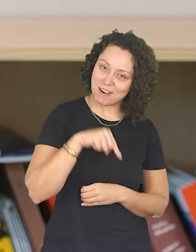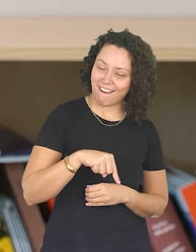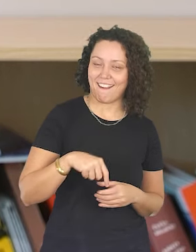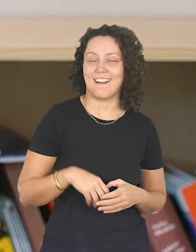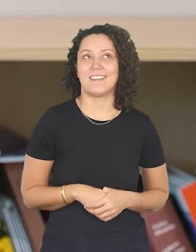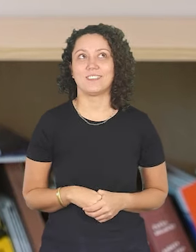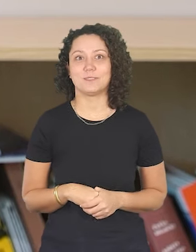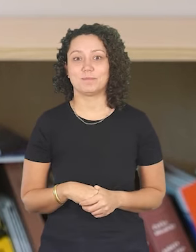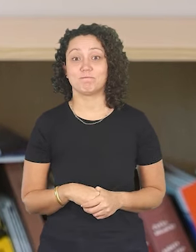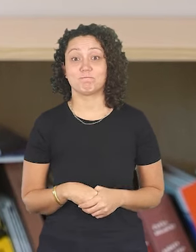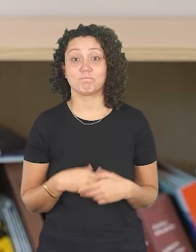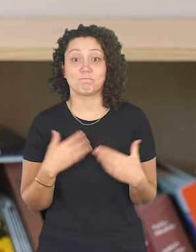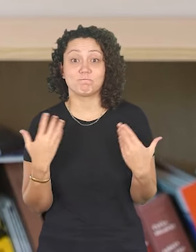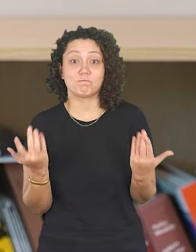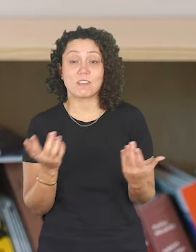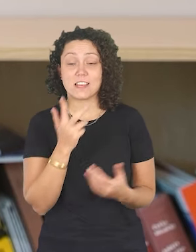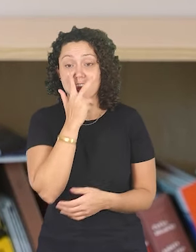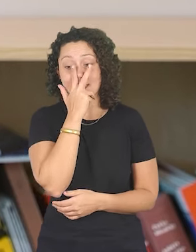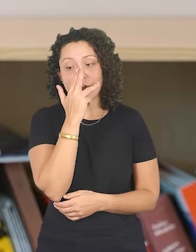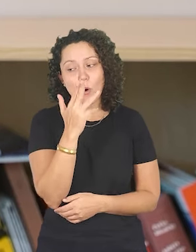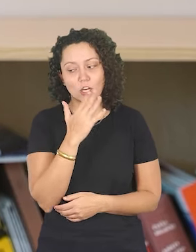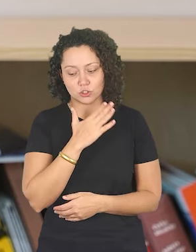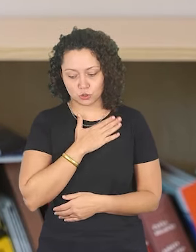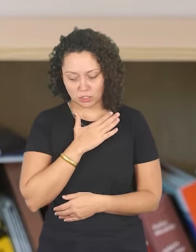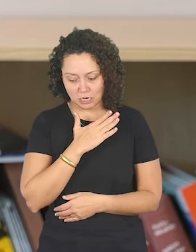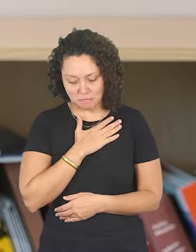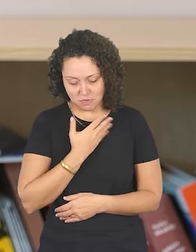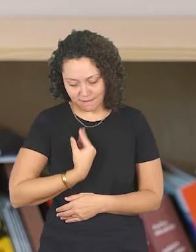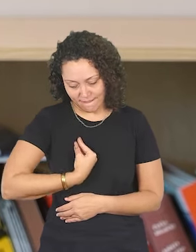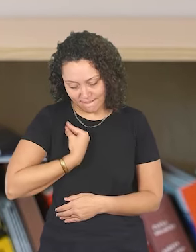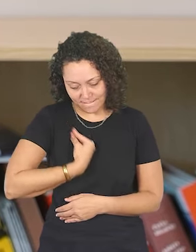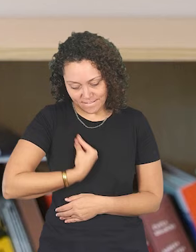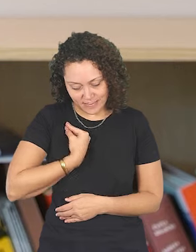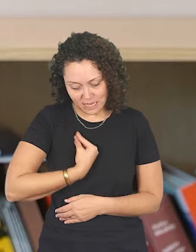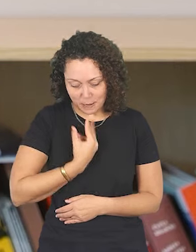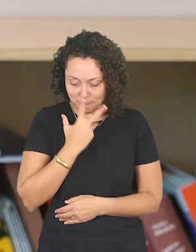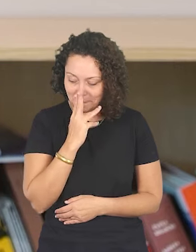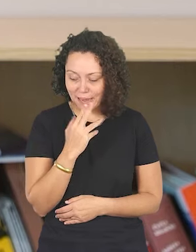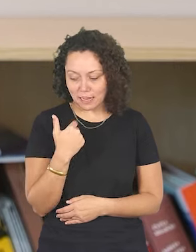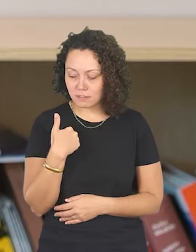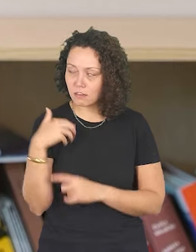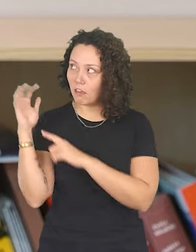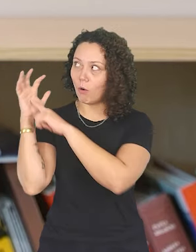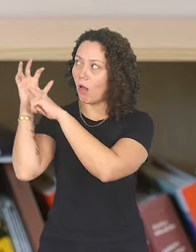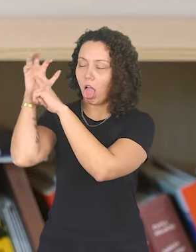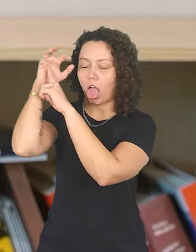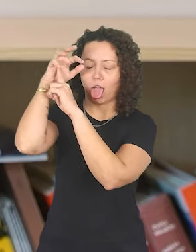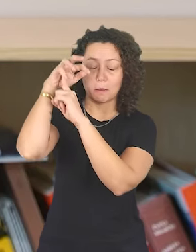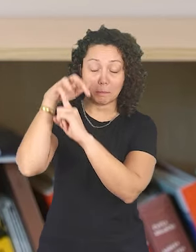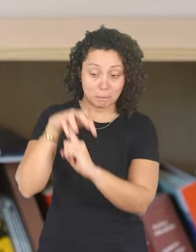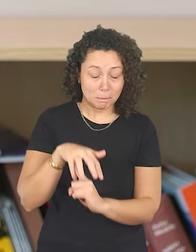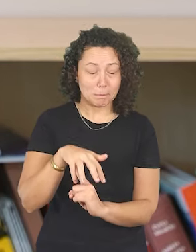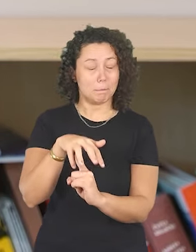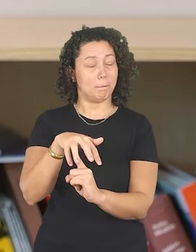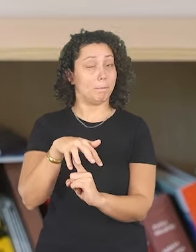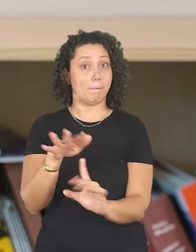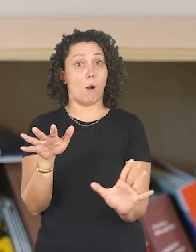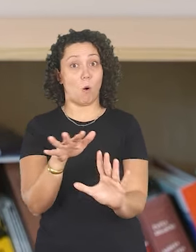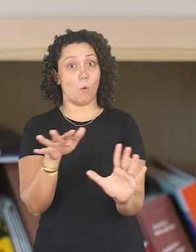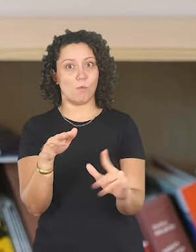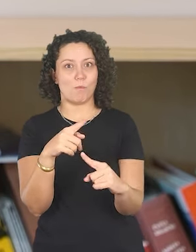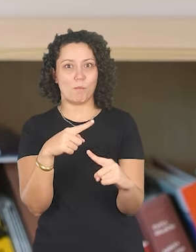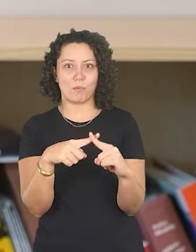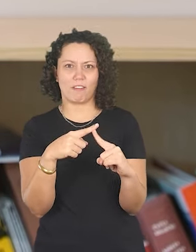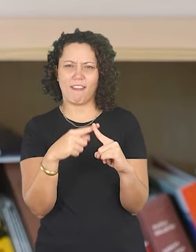para cá. E eu acho que a minha carreira na produção caiu meio de paraquedas, porque eu estava me